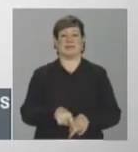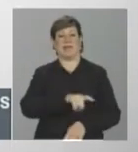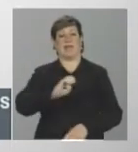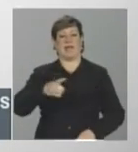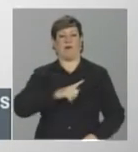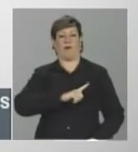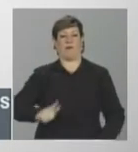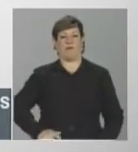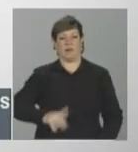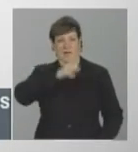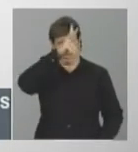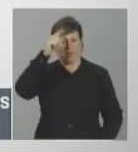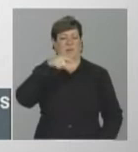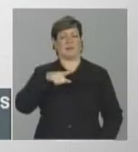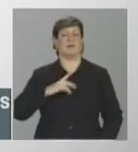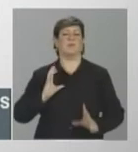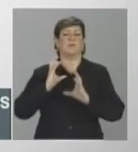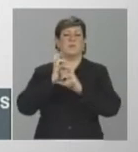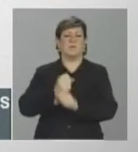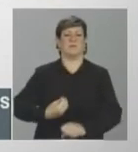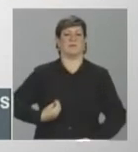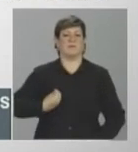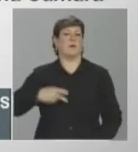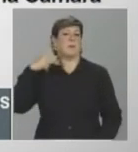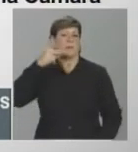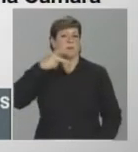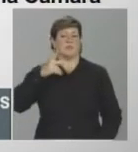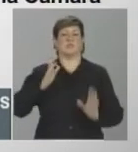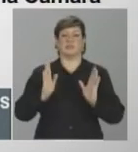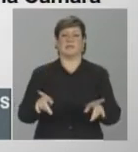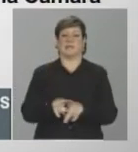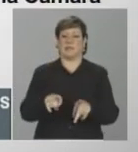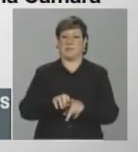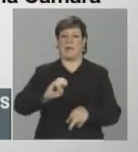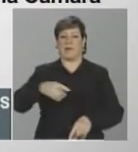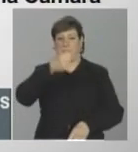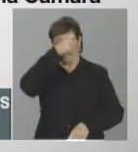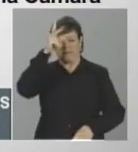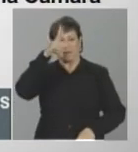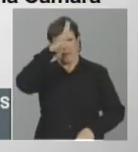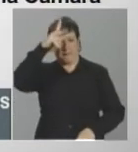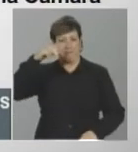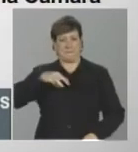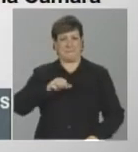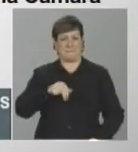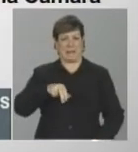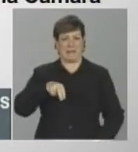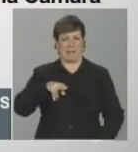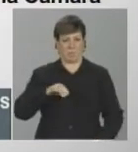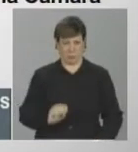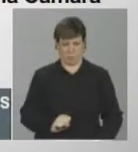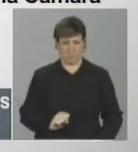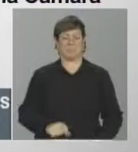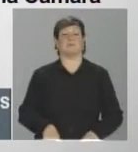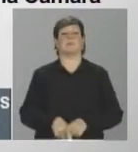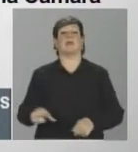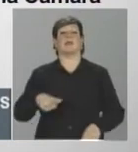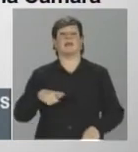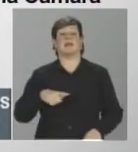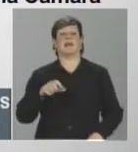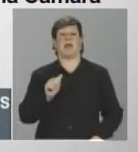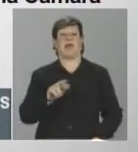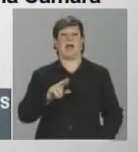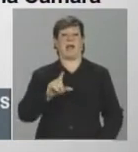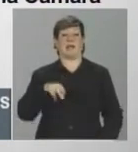Amazonas, ele tem uma longa carreira política e já foi também prefeito de Manaus. O deputado Arlindo Ducnaglia, do PT de São